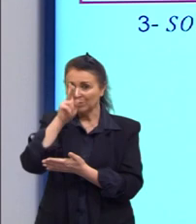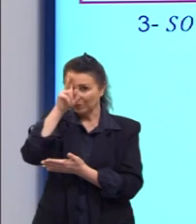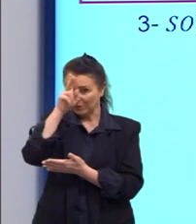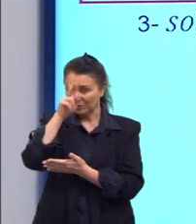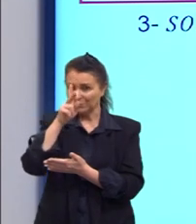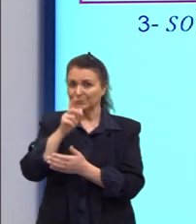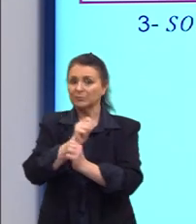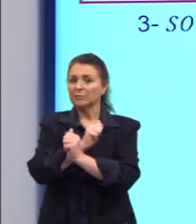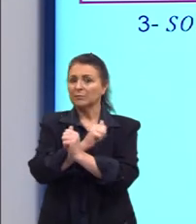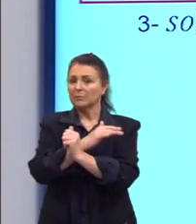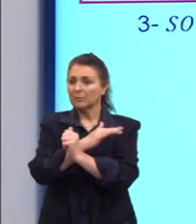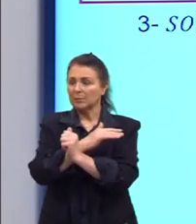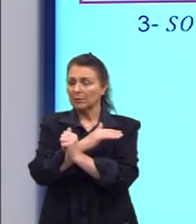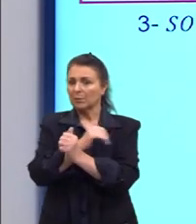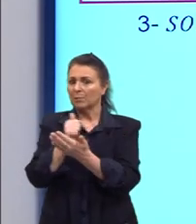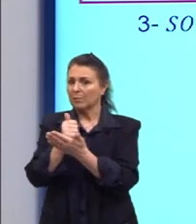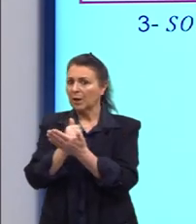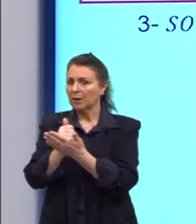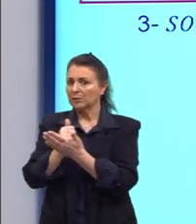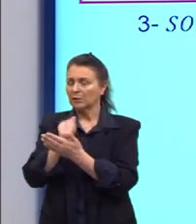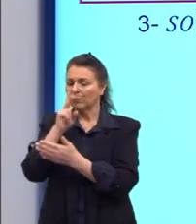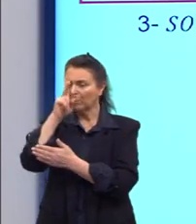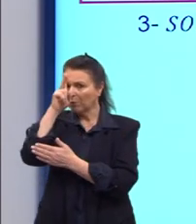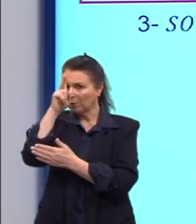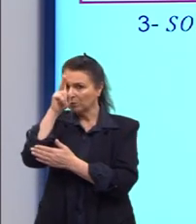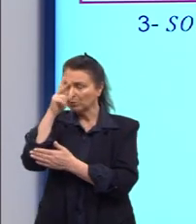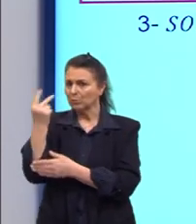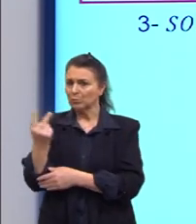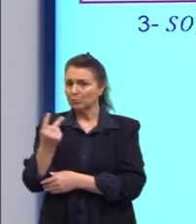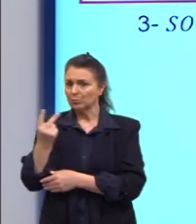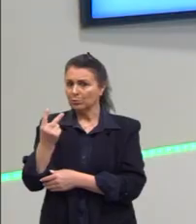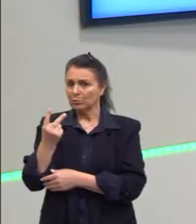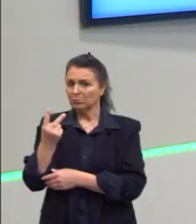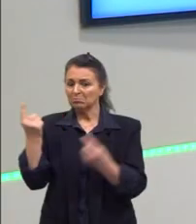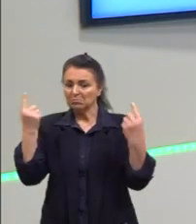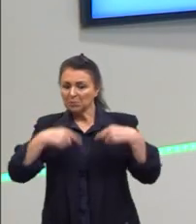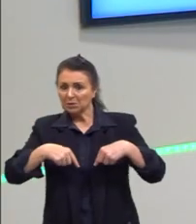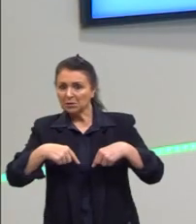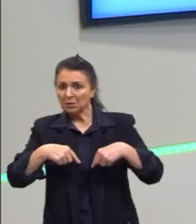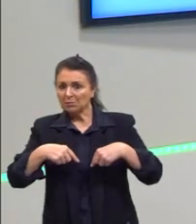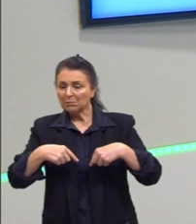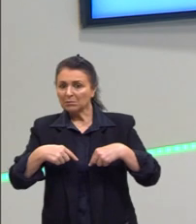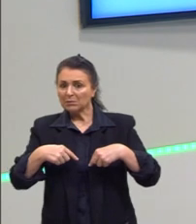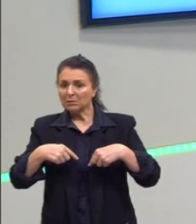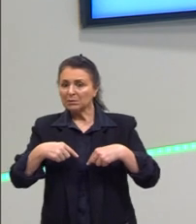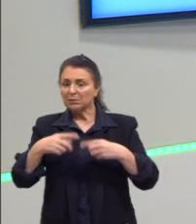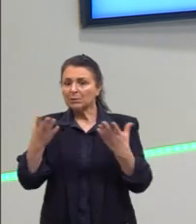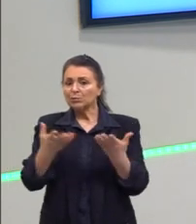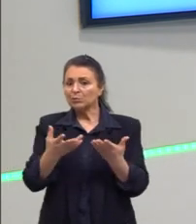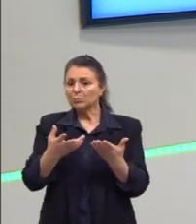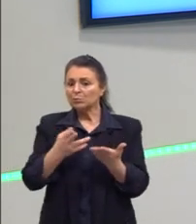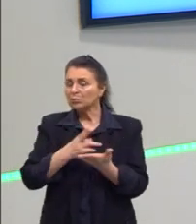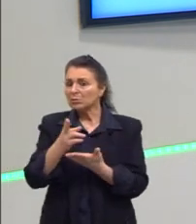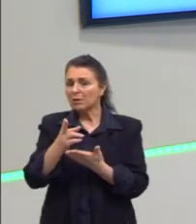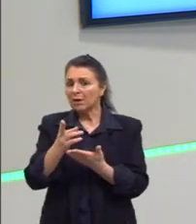forte e a base é forte, então, na competição, ele vai se anular as potências dessas duas